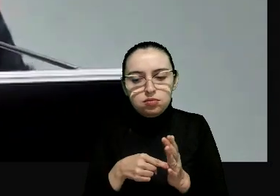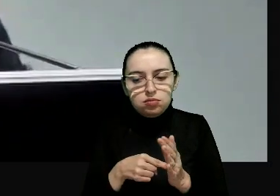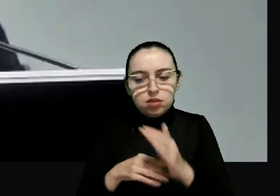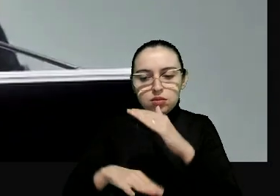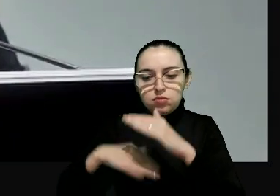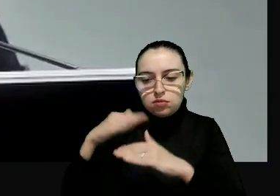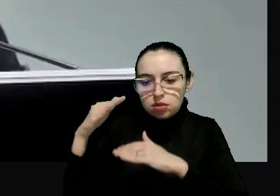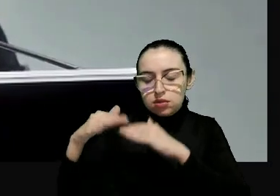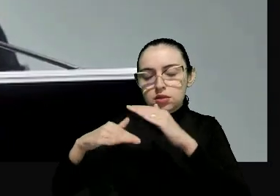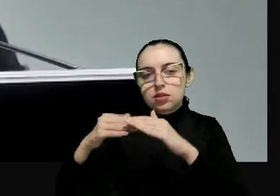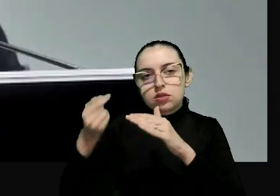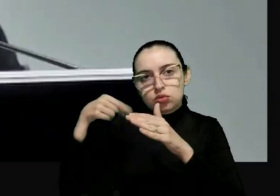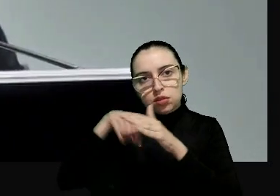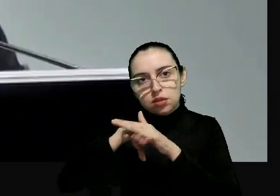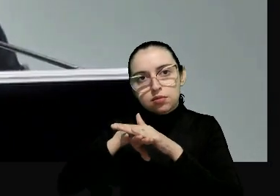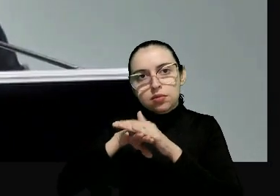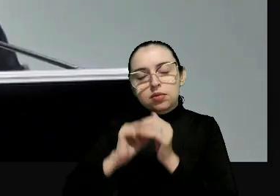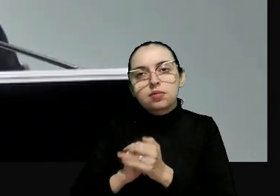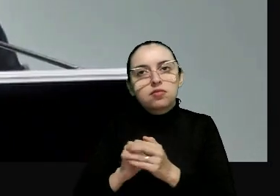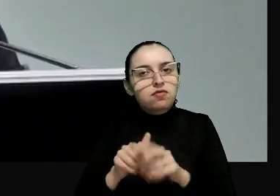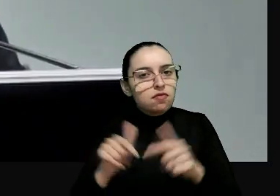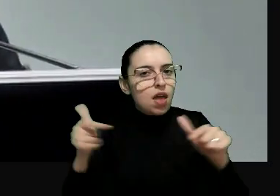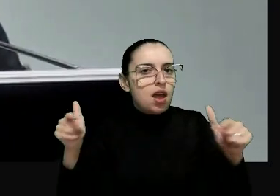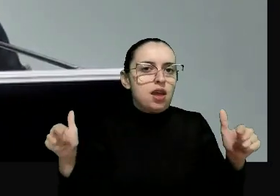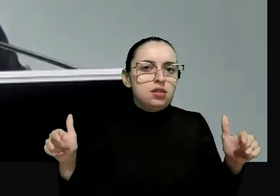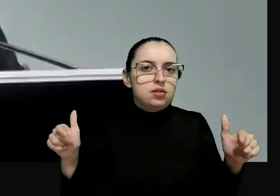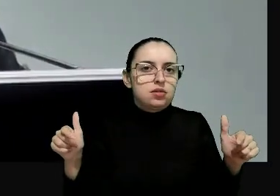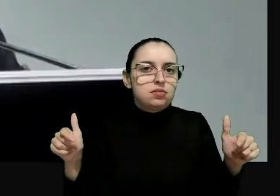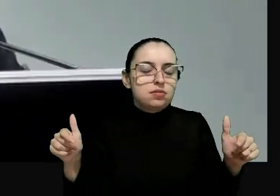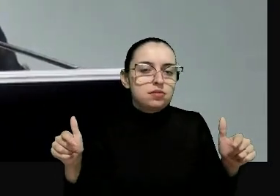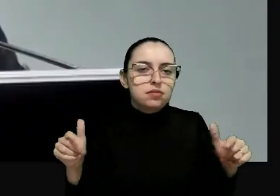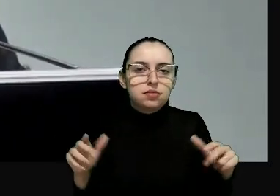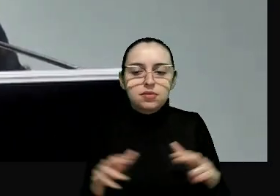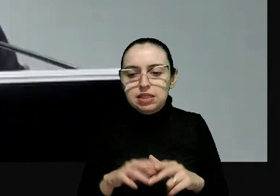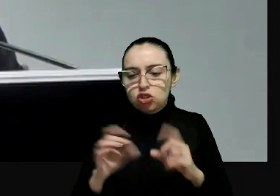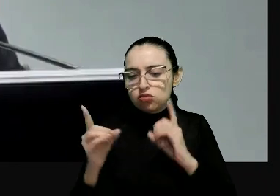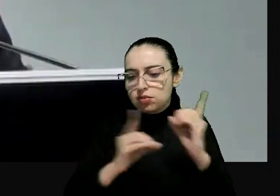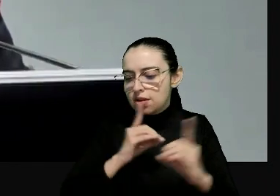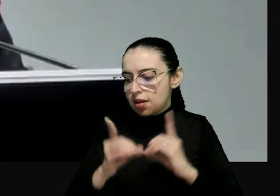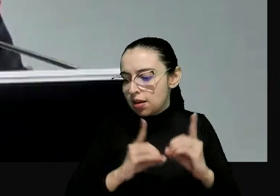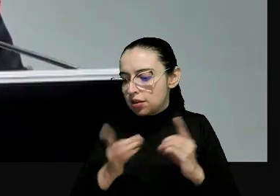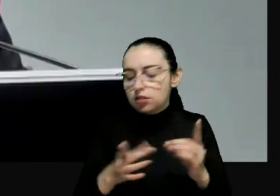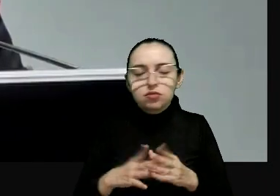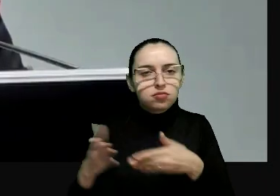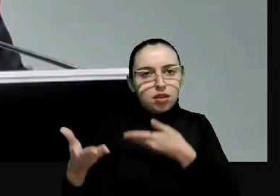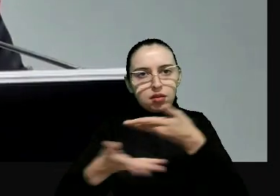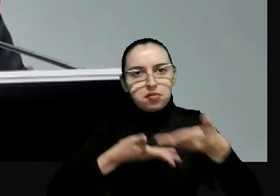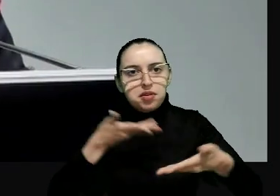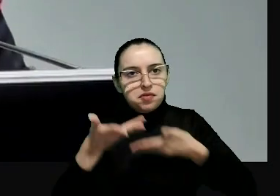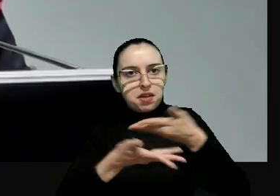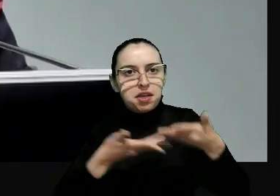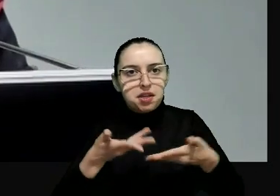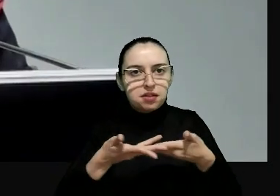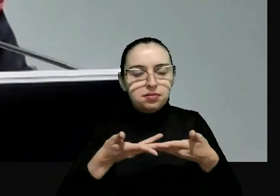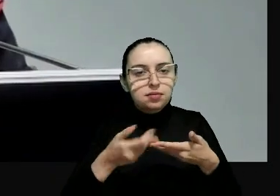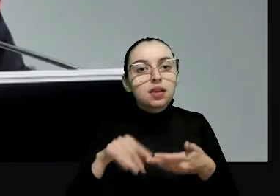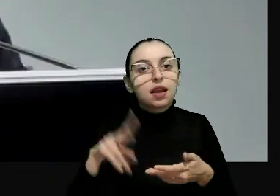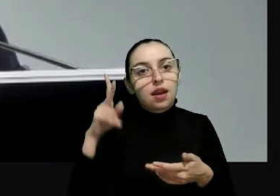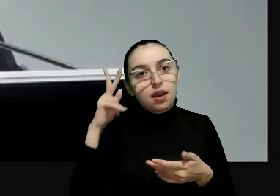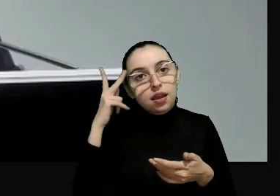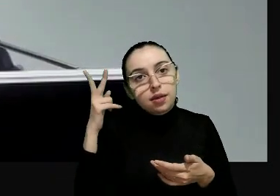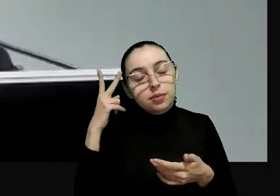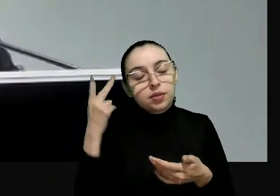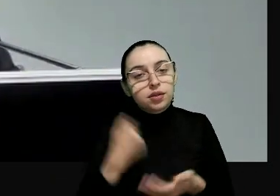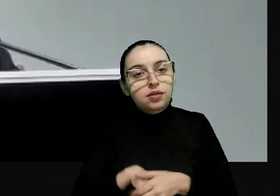demanda um processo de implementação que é aberto, multidimensional, plural, dinâmico, interagindo com diversos atores. E eu